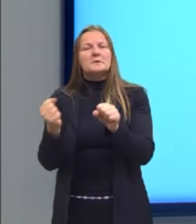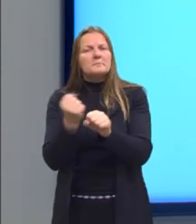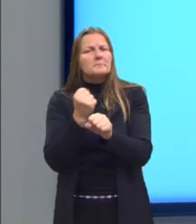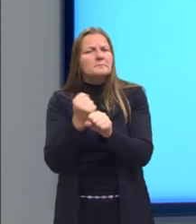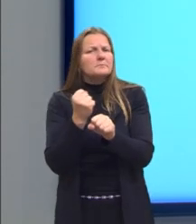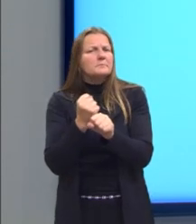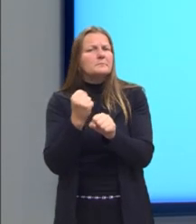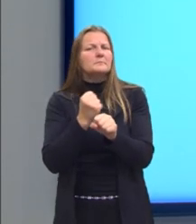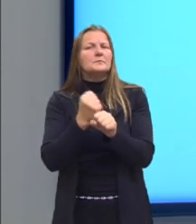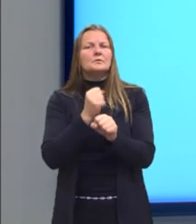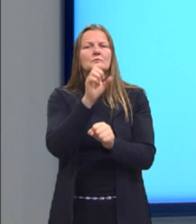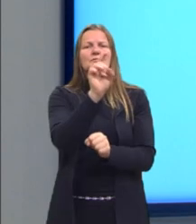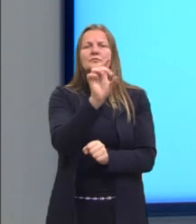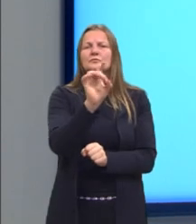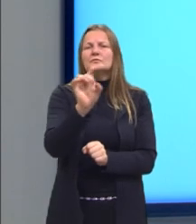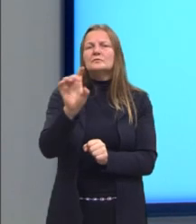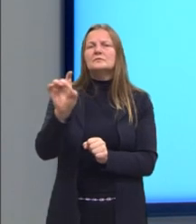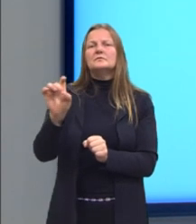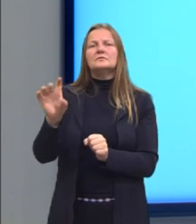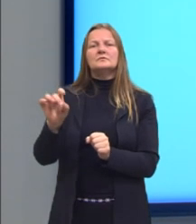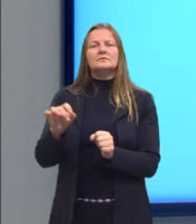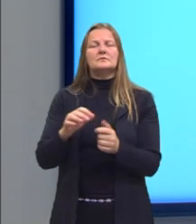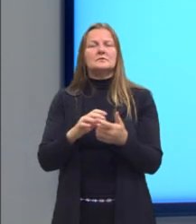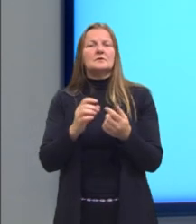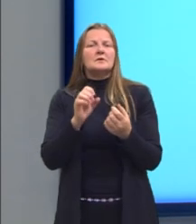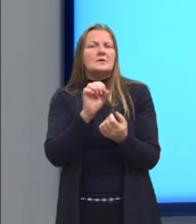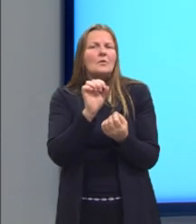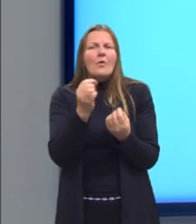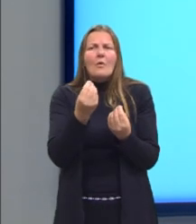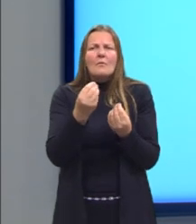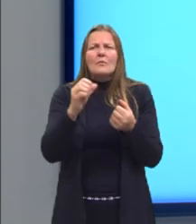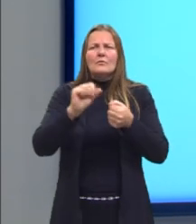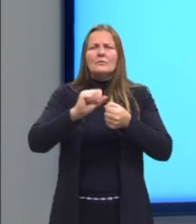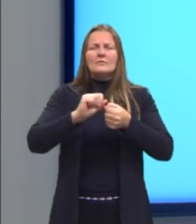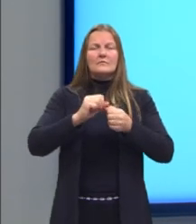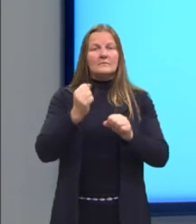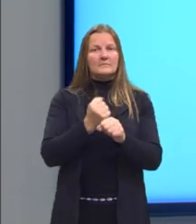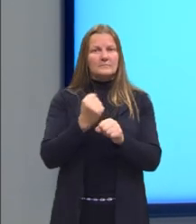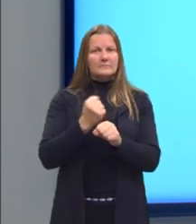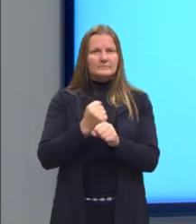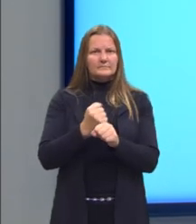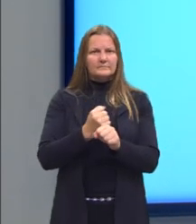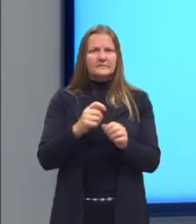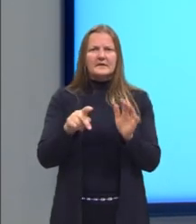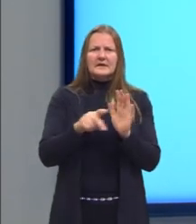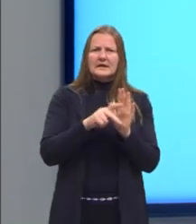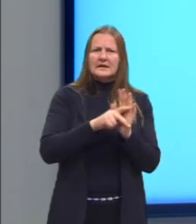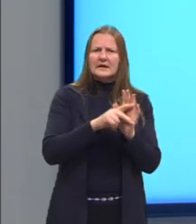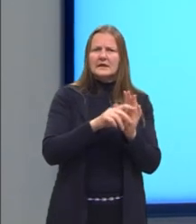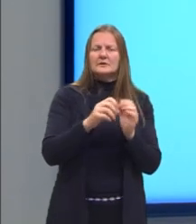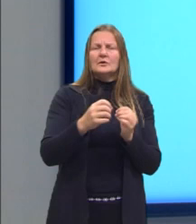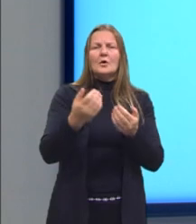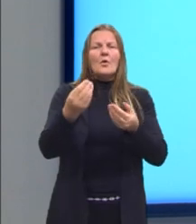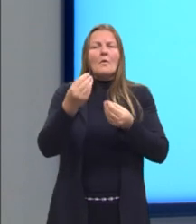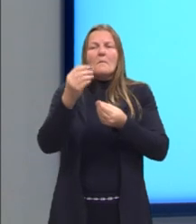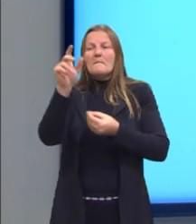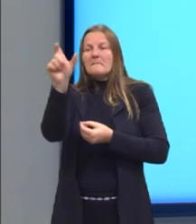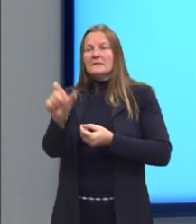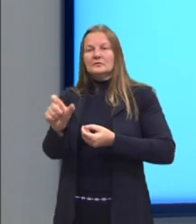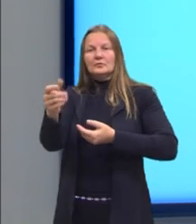e recepção.